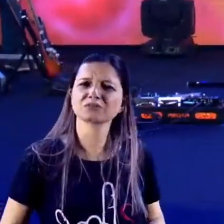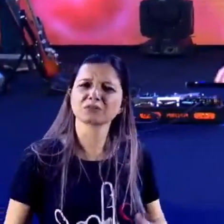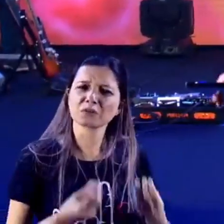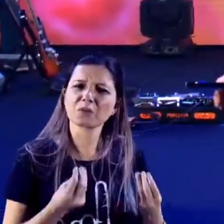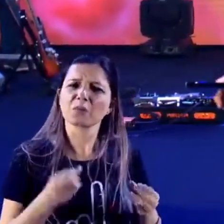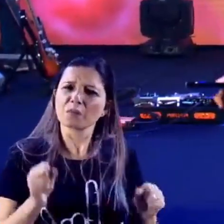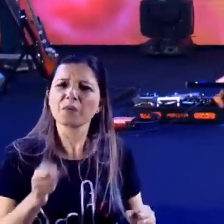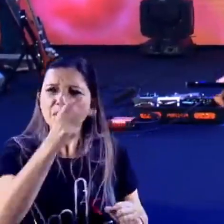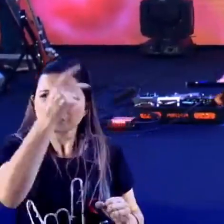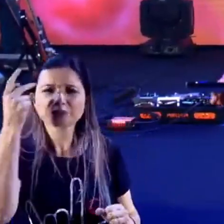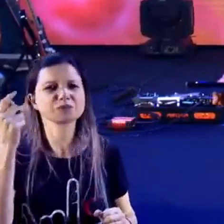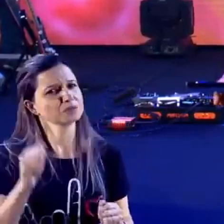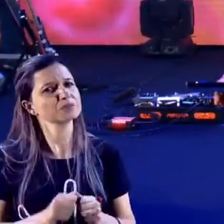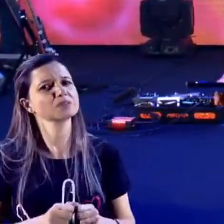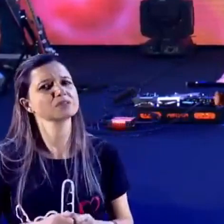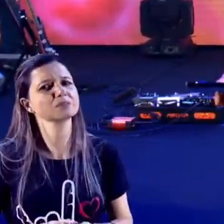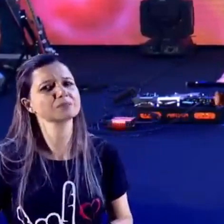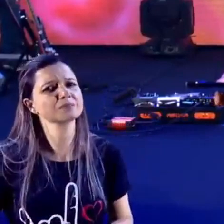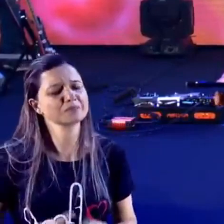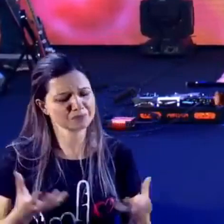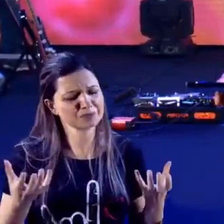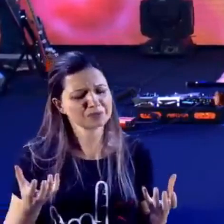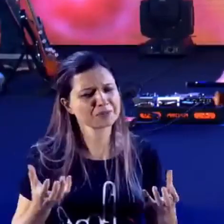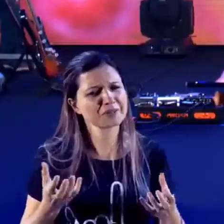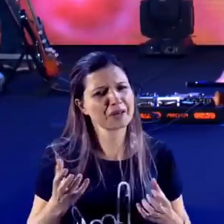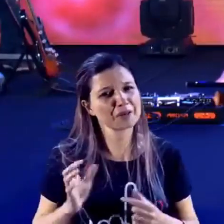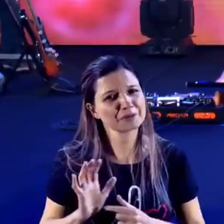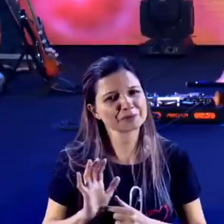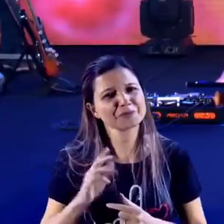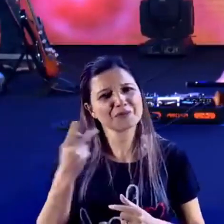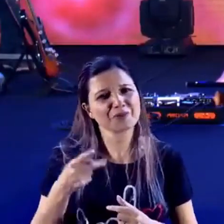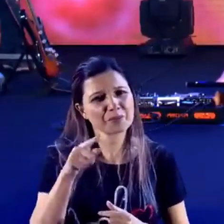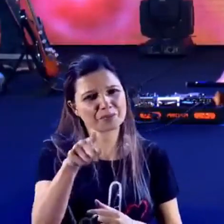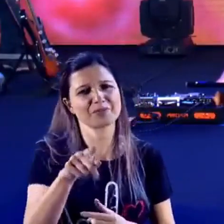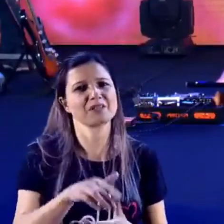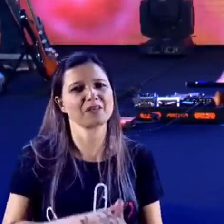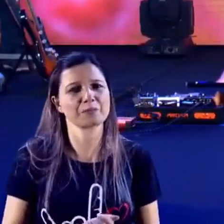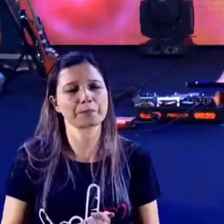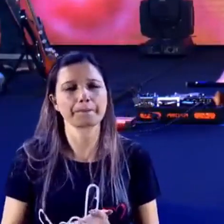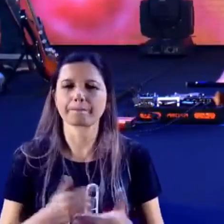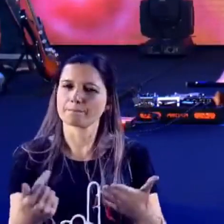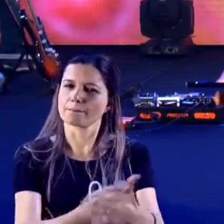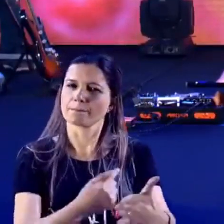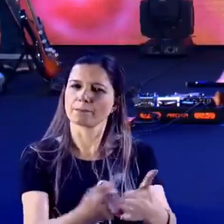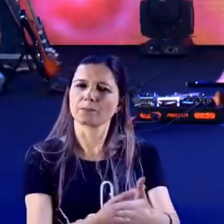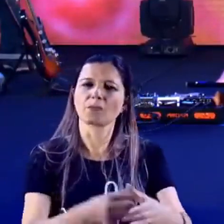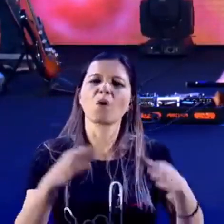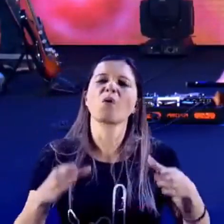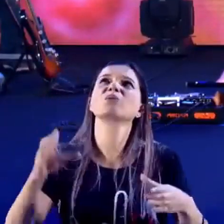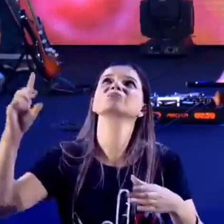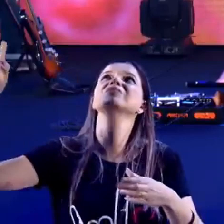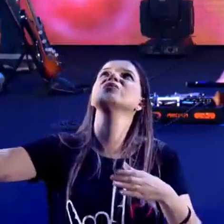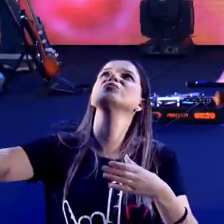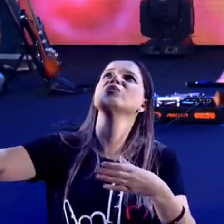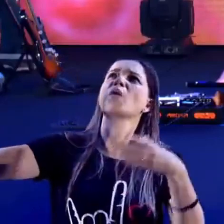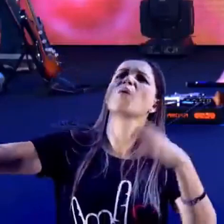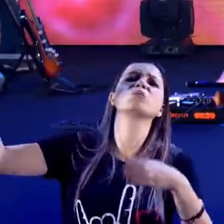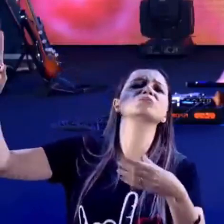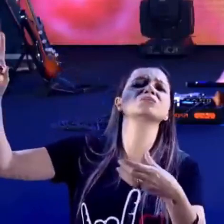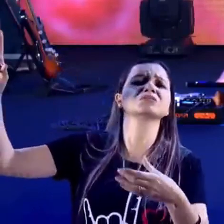quero dizer pra você, você está perguntando pra mim, aonde está Deus, pastor Ciro?